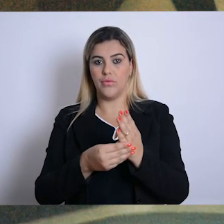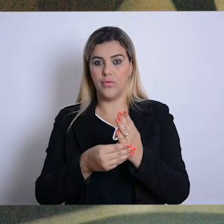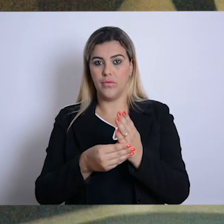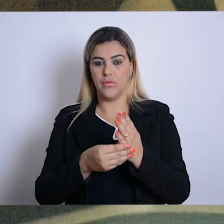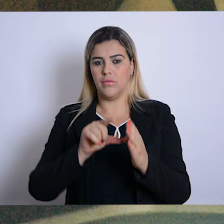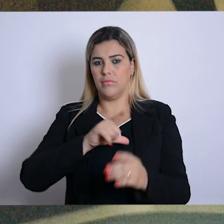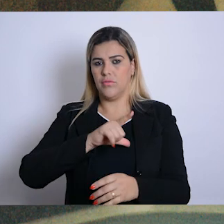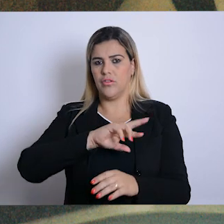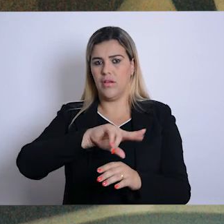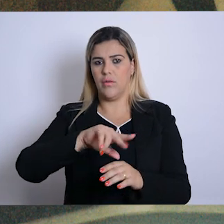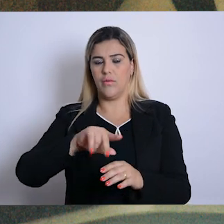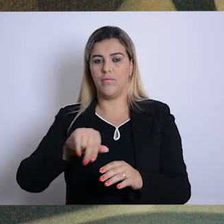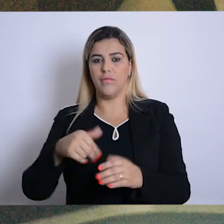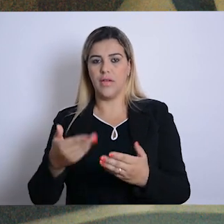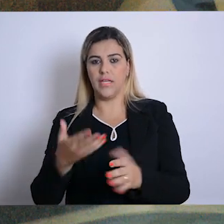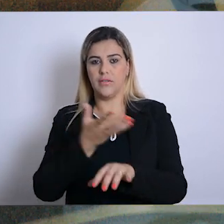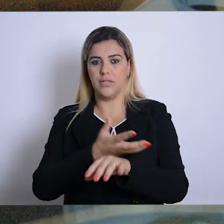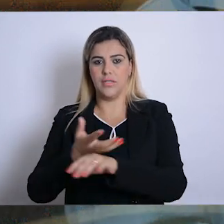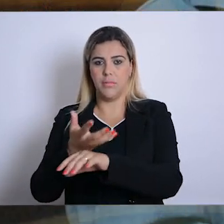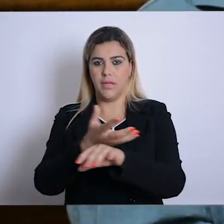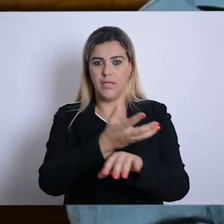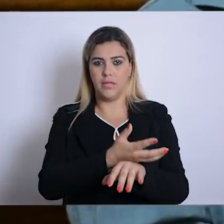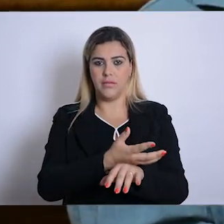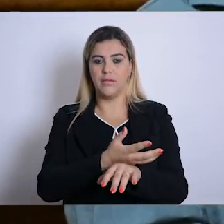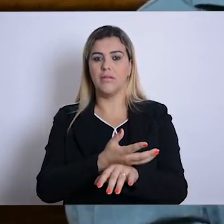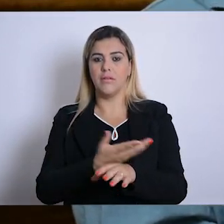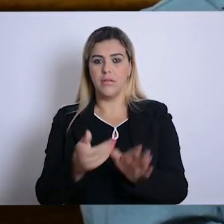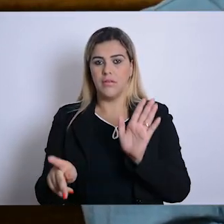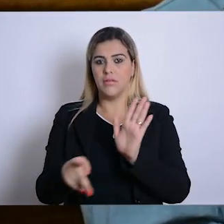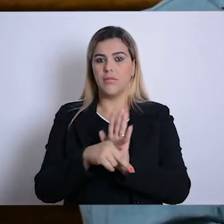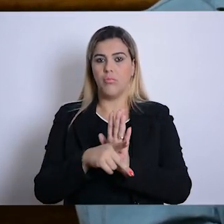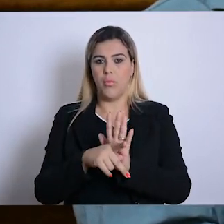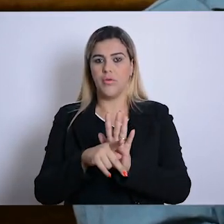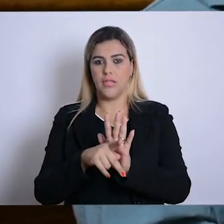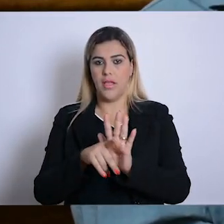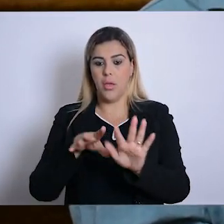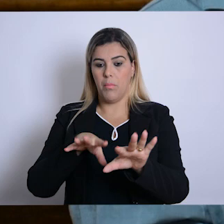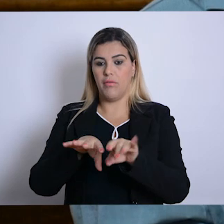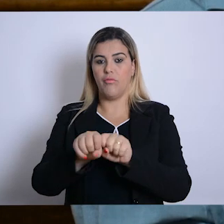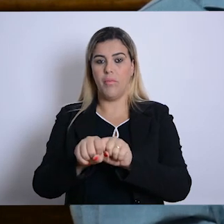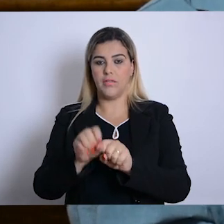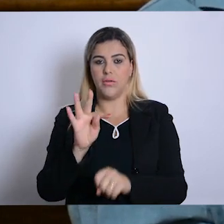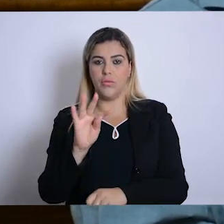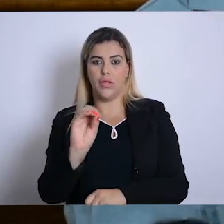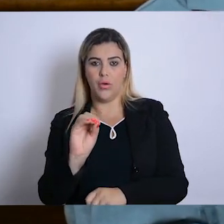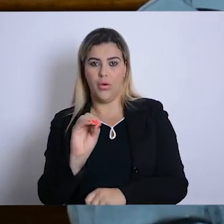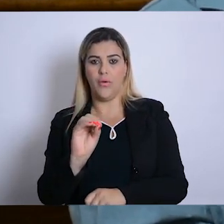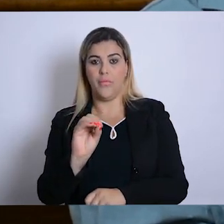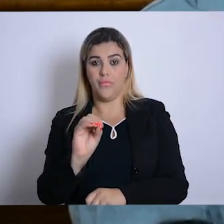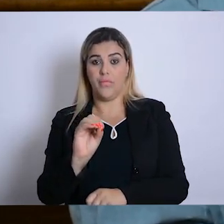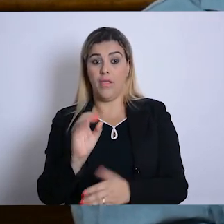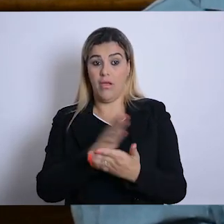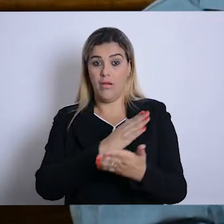disciplinas que são próprias para a formação do terapeuta ocupacional. Muitos professores em todo